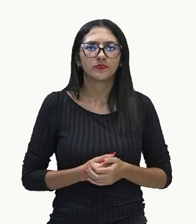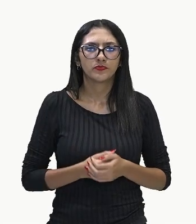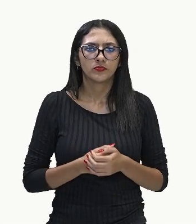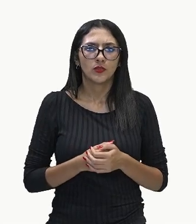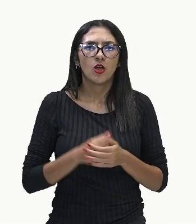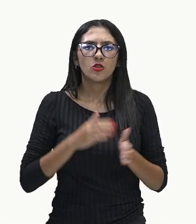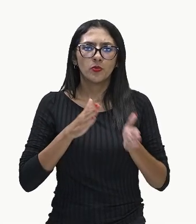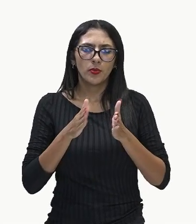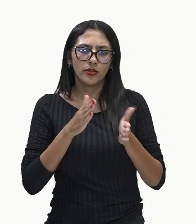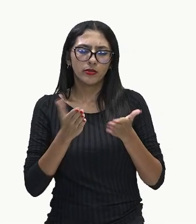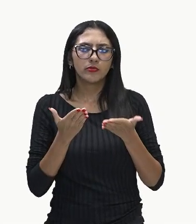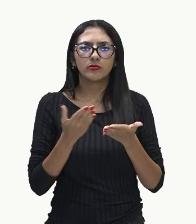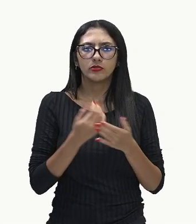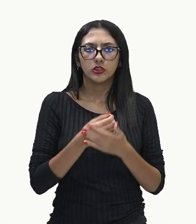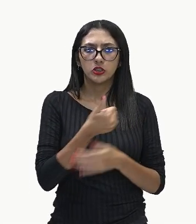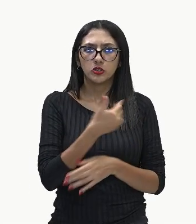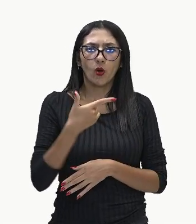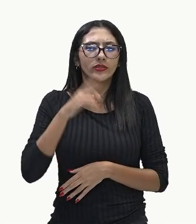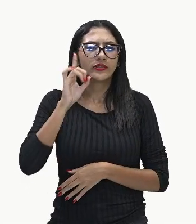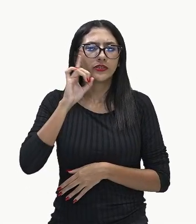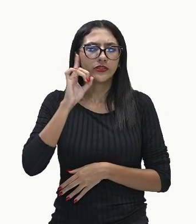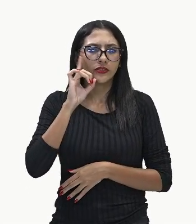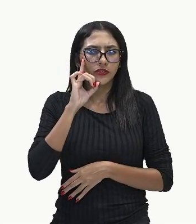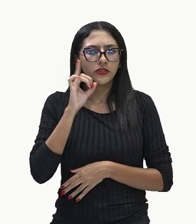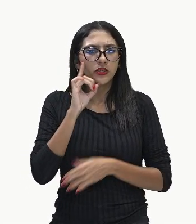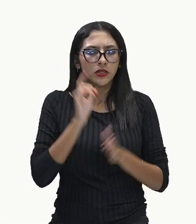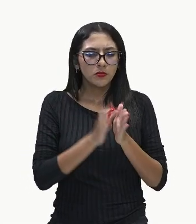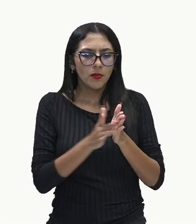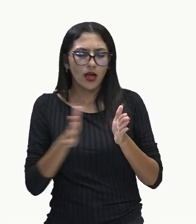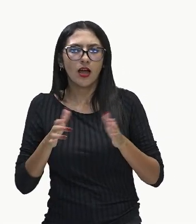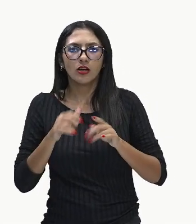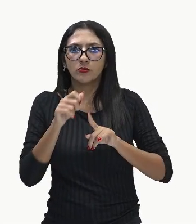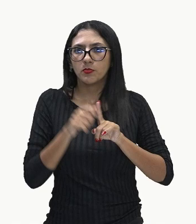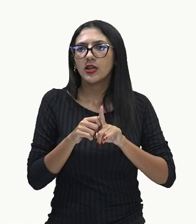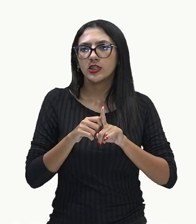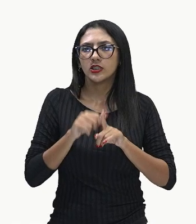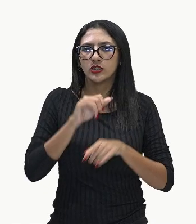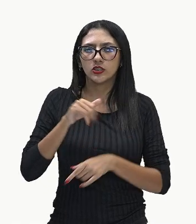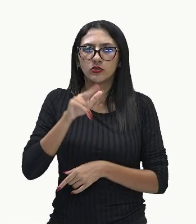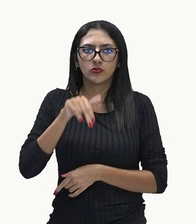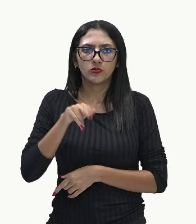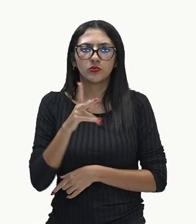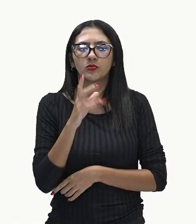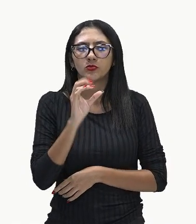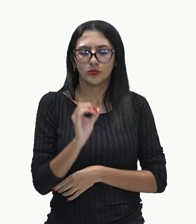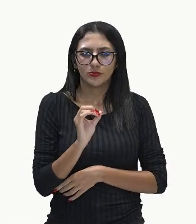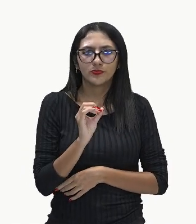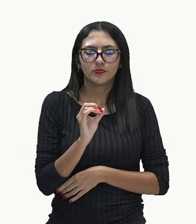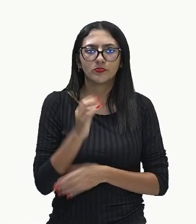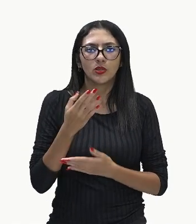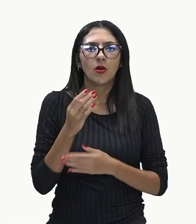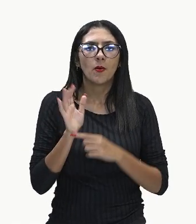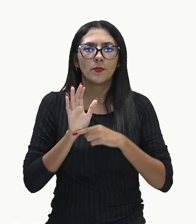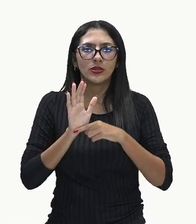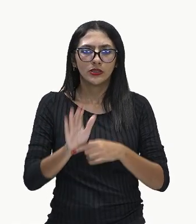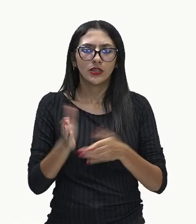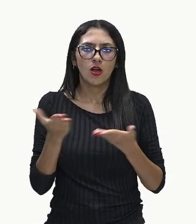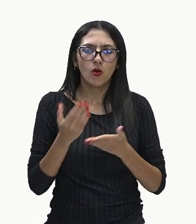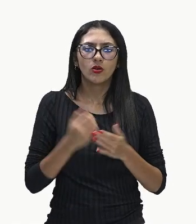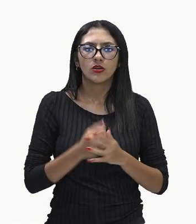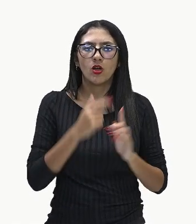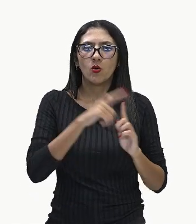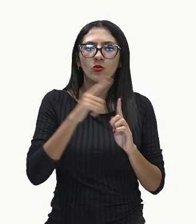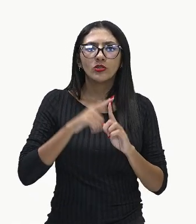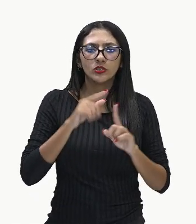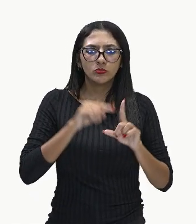E construiu um gráfico com esses dados. Esse gráfico mostra a evolução, lembram lá quando